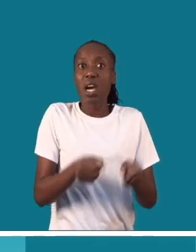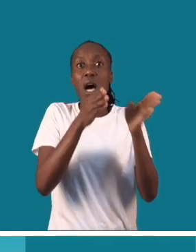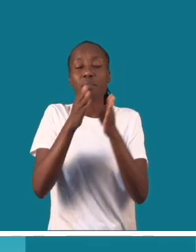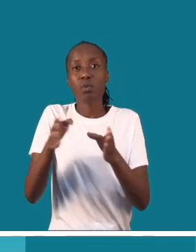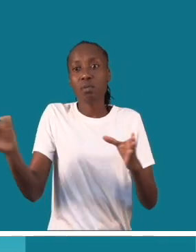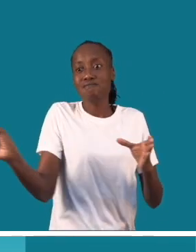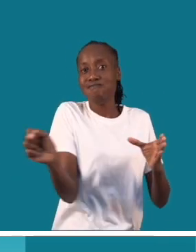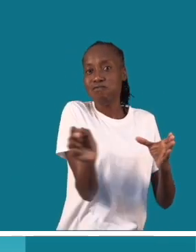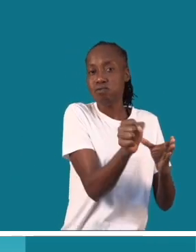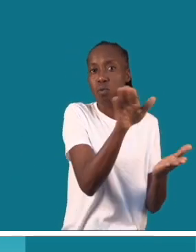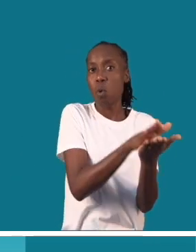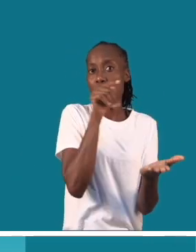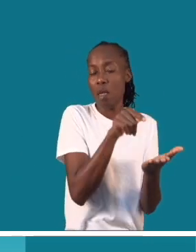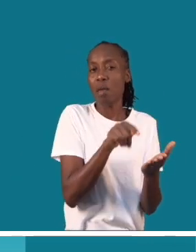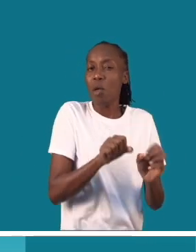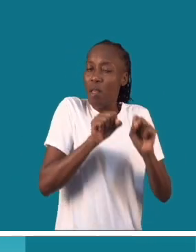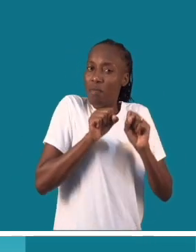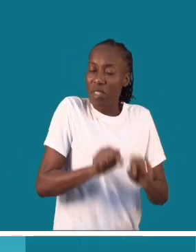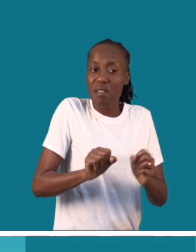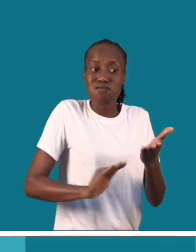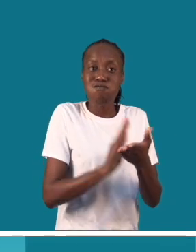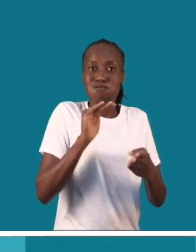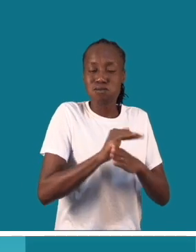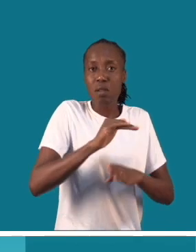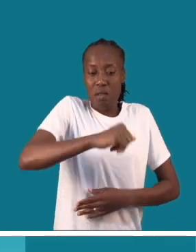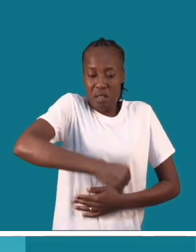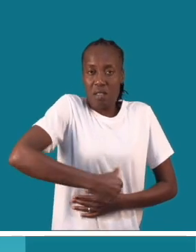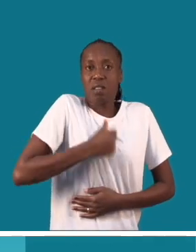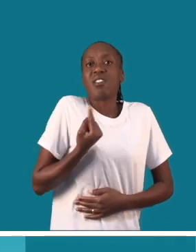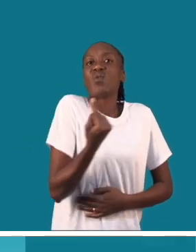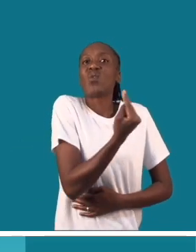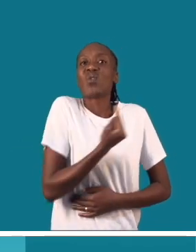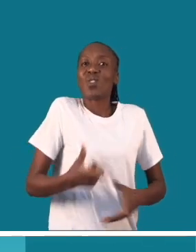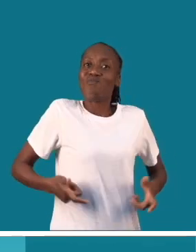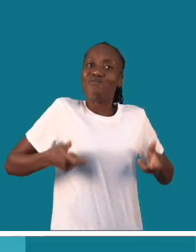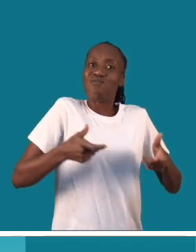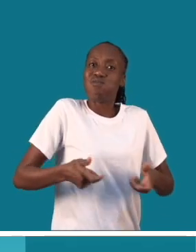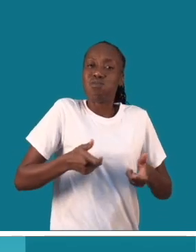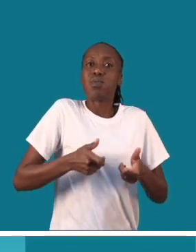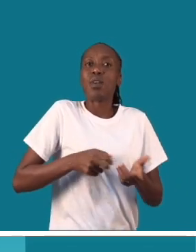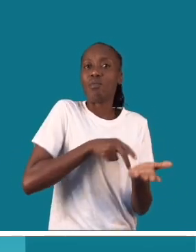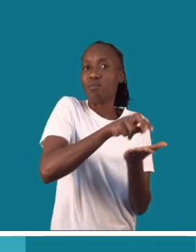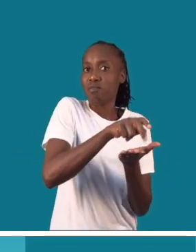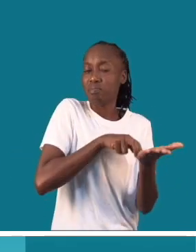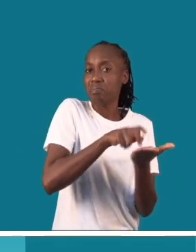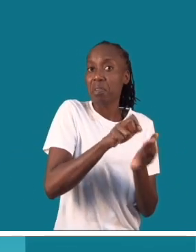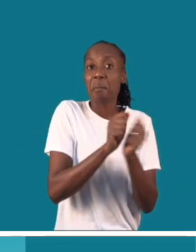acomodar esta pessoa em sítio em que esta pessoa tenha alguma mobilidade de forma autônoma.